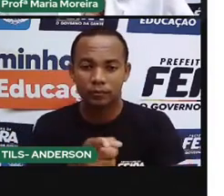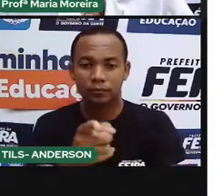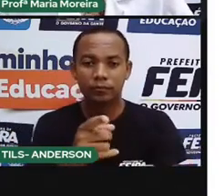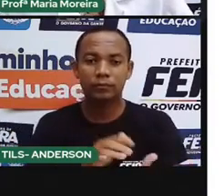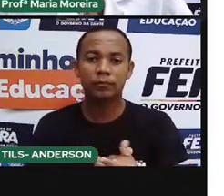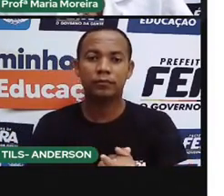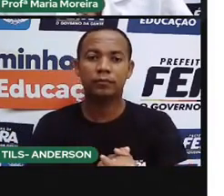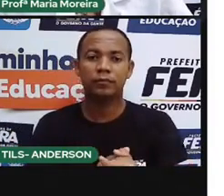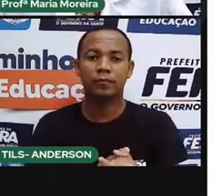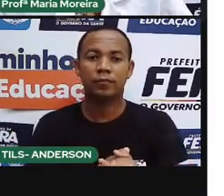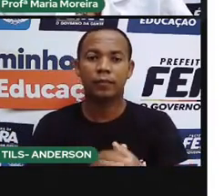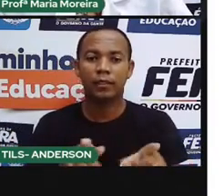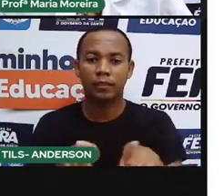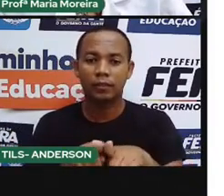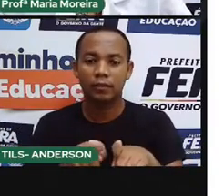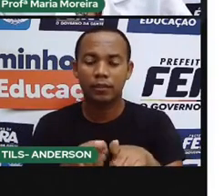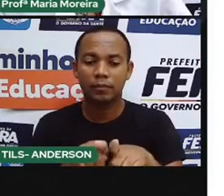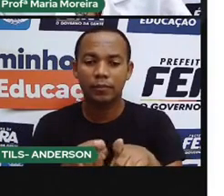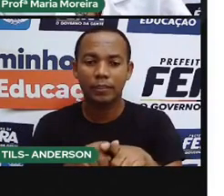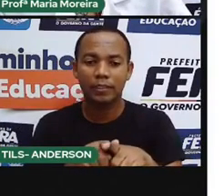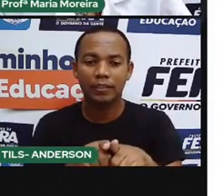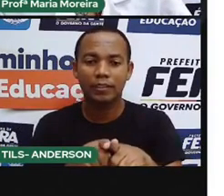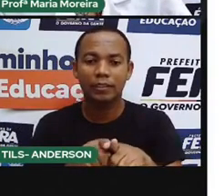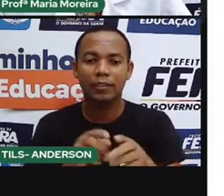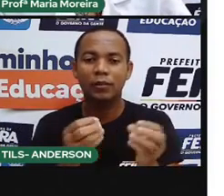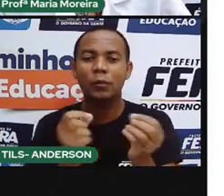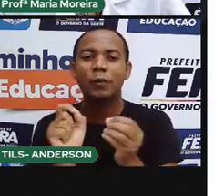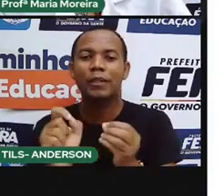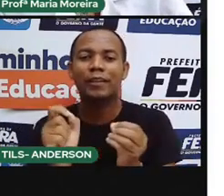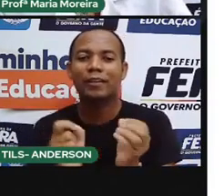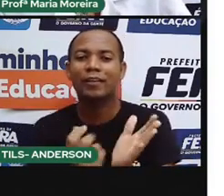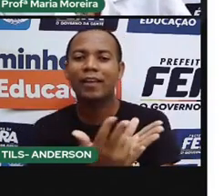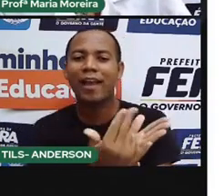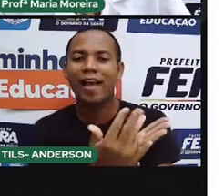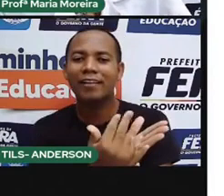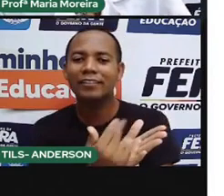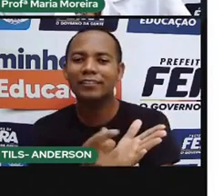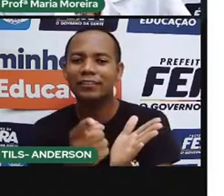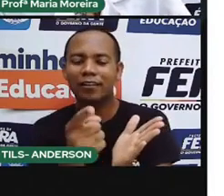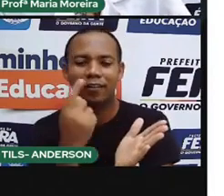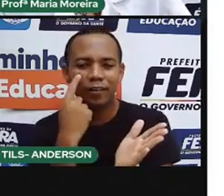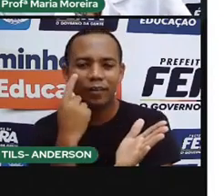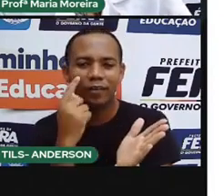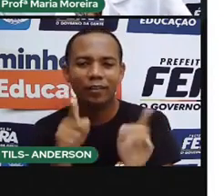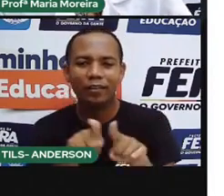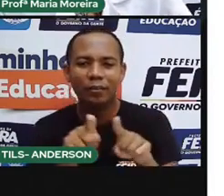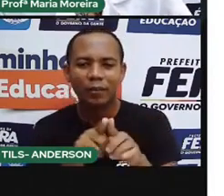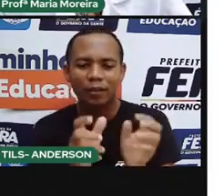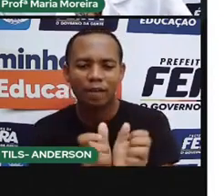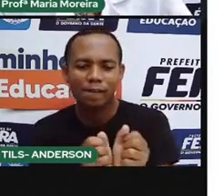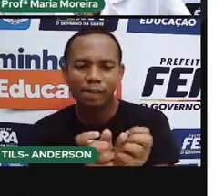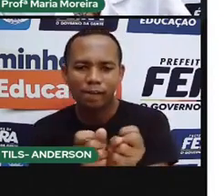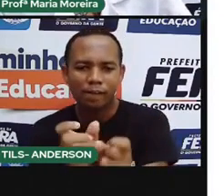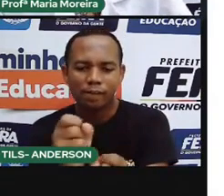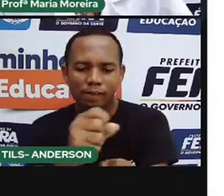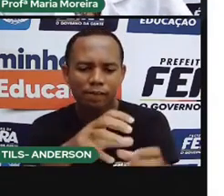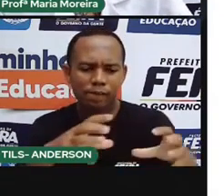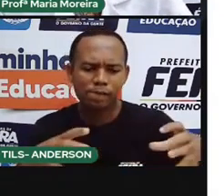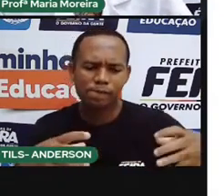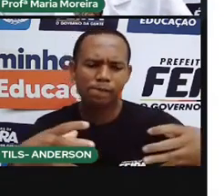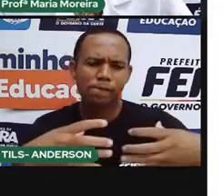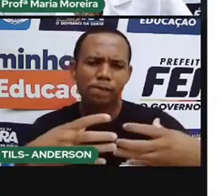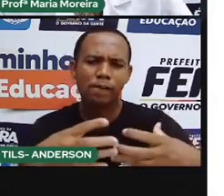Bom, fazem objetos de arte, possíveis de cerâmica, máscaras coladas, com materiais da natureza.